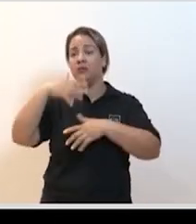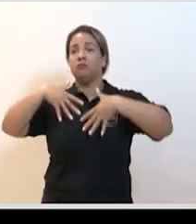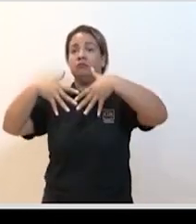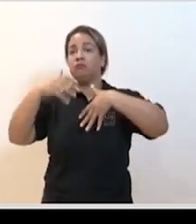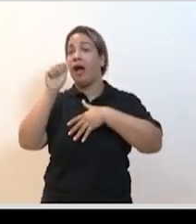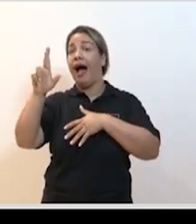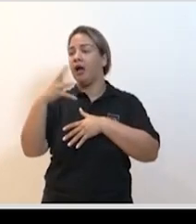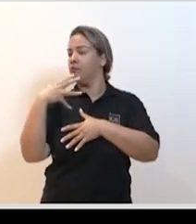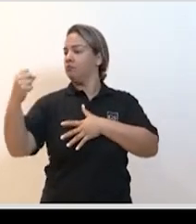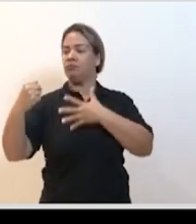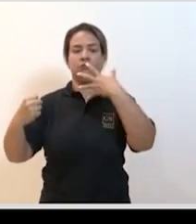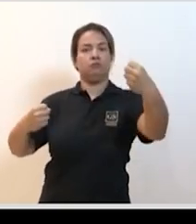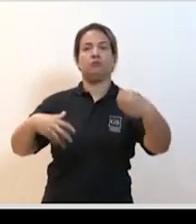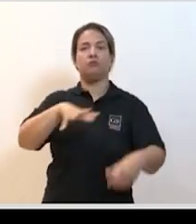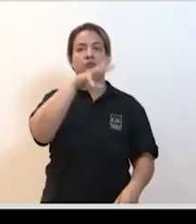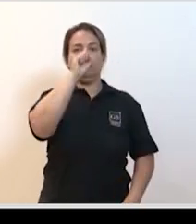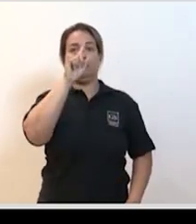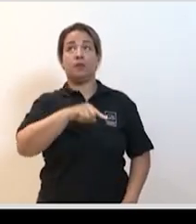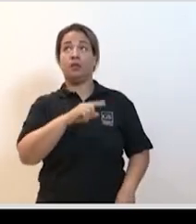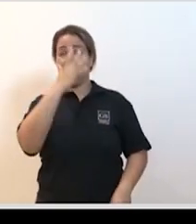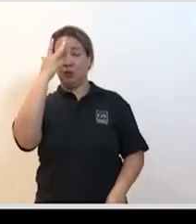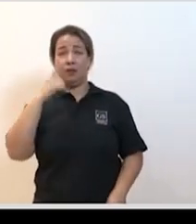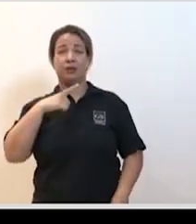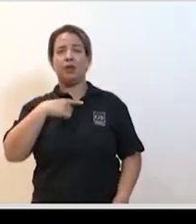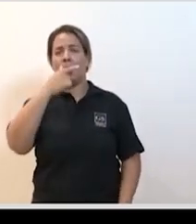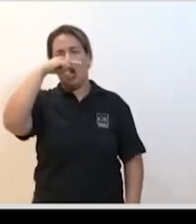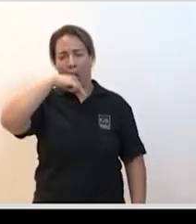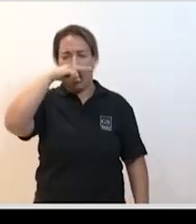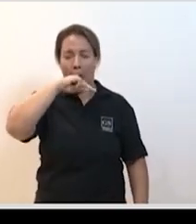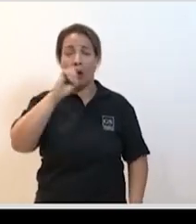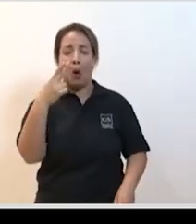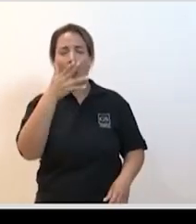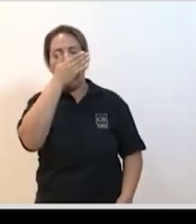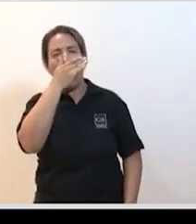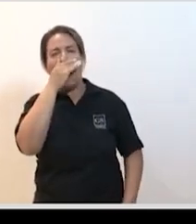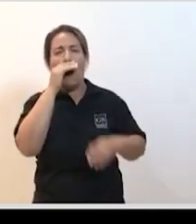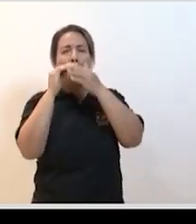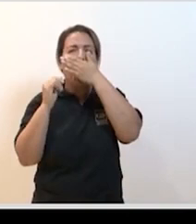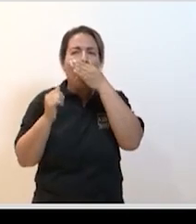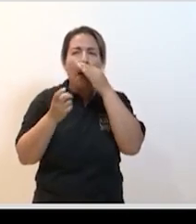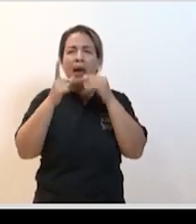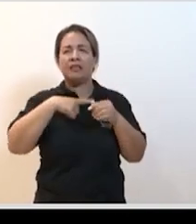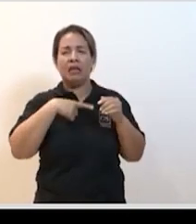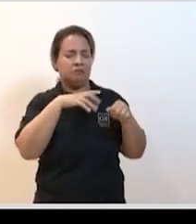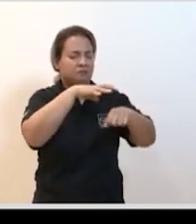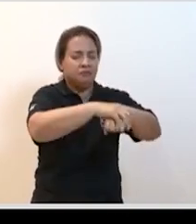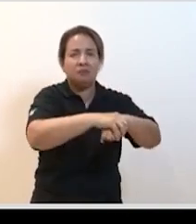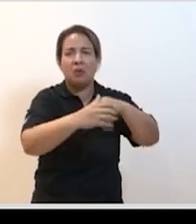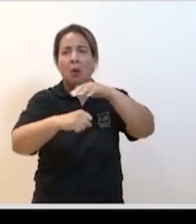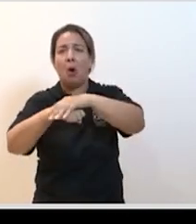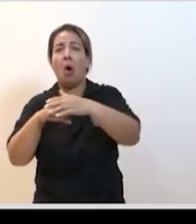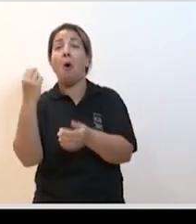ou quando essa pessoa que tem segreções respiratórias limpa ou passa a mão no rosto toca em uma superfície ou